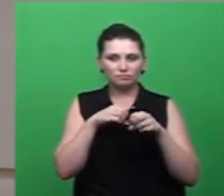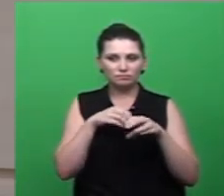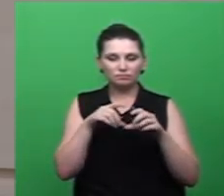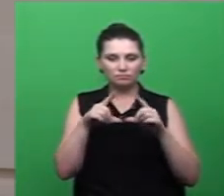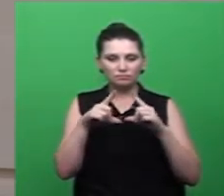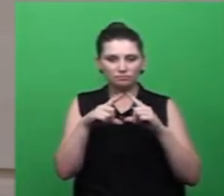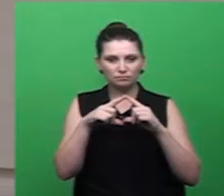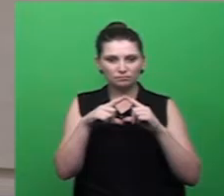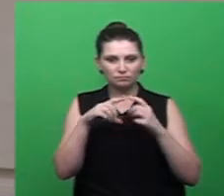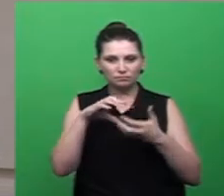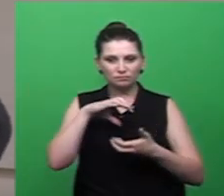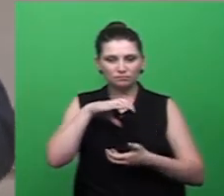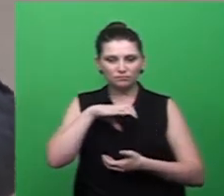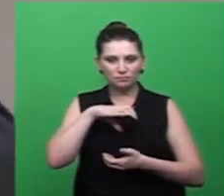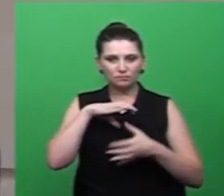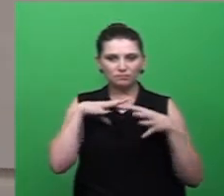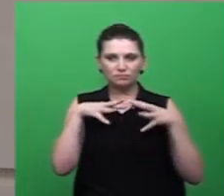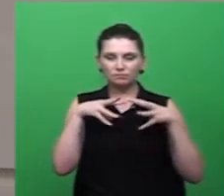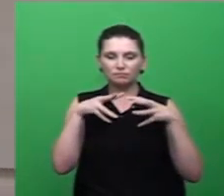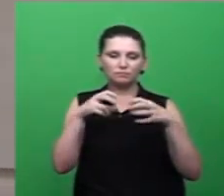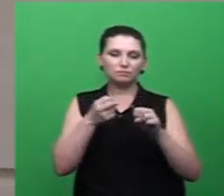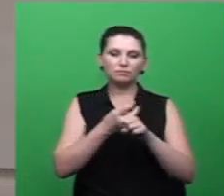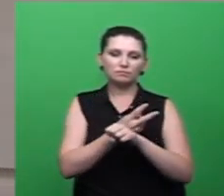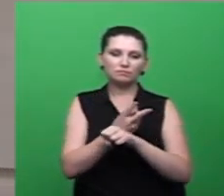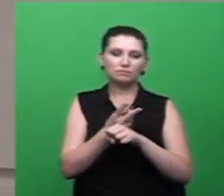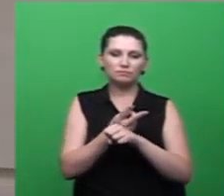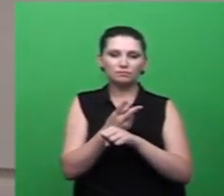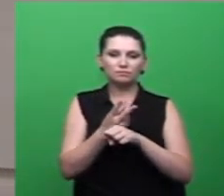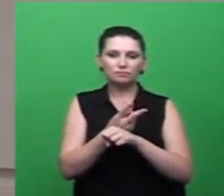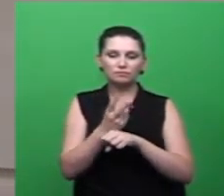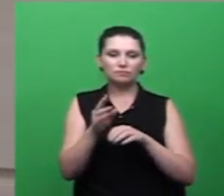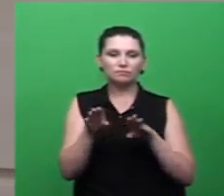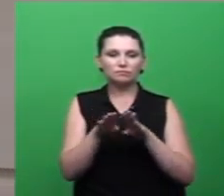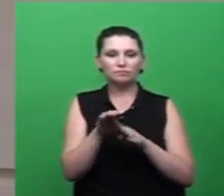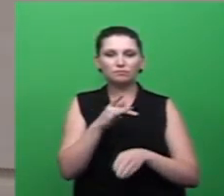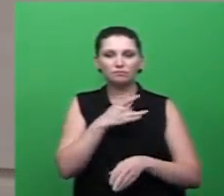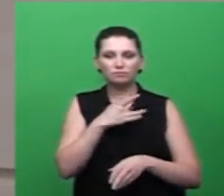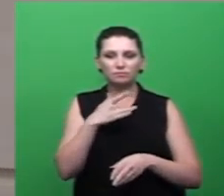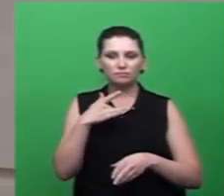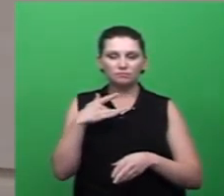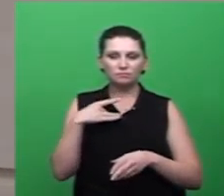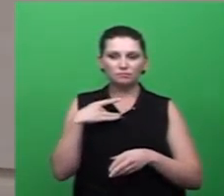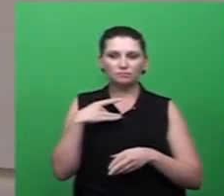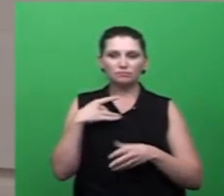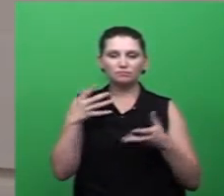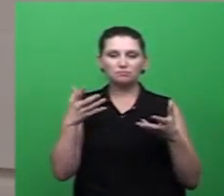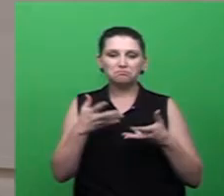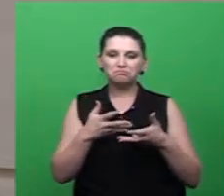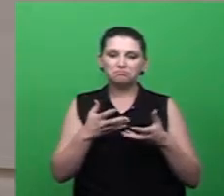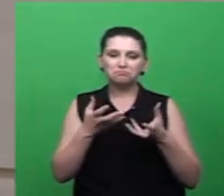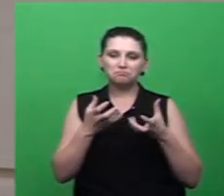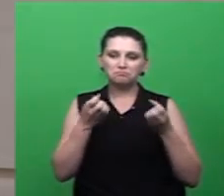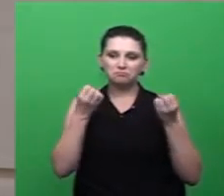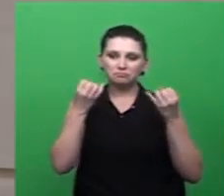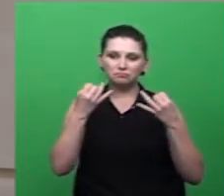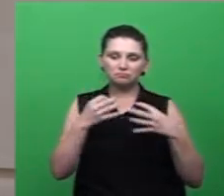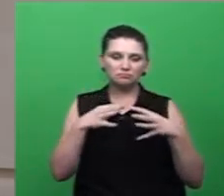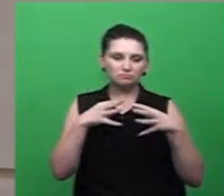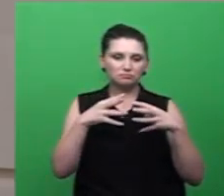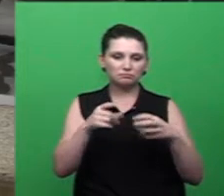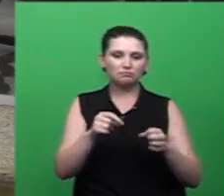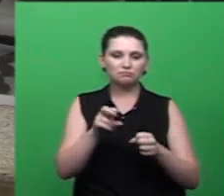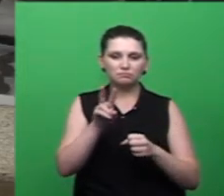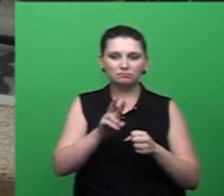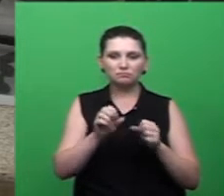Civil e também a Vivilância em Saúde. Por isso, então, eu deixo a palavra ao nosso convidado, para que depois também o vereador possa manifestar